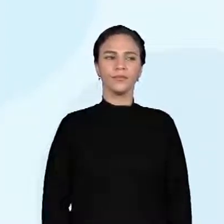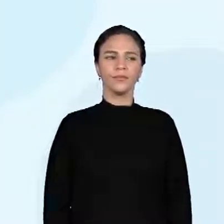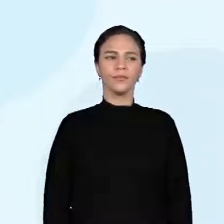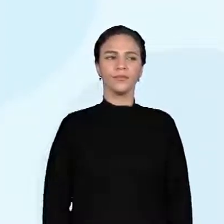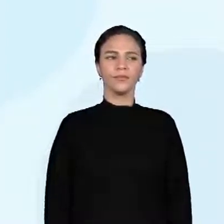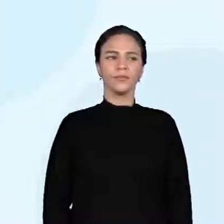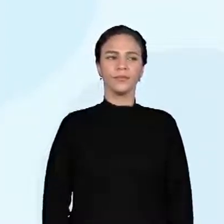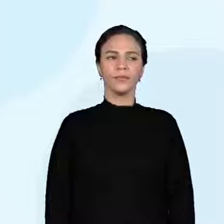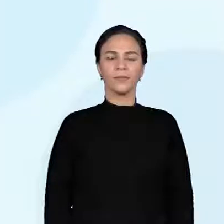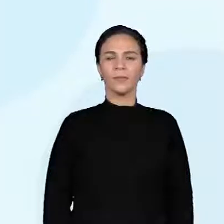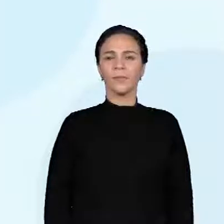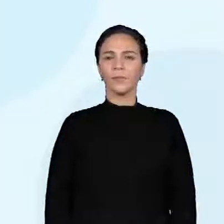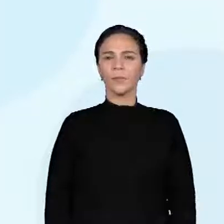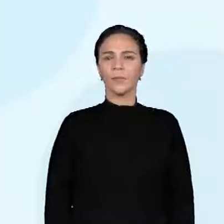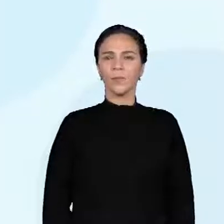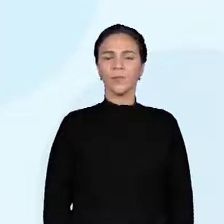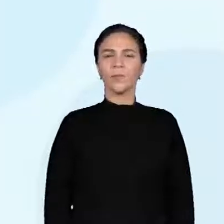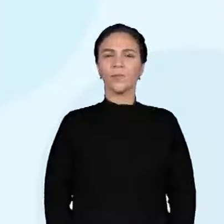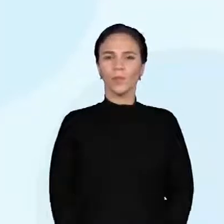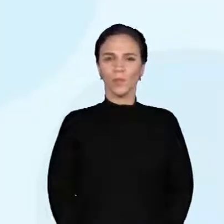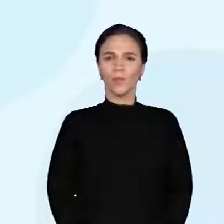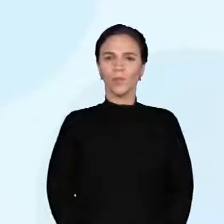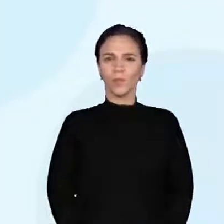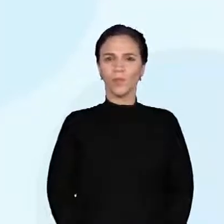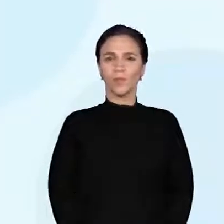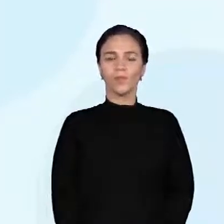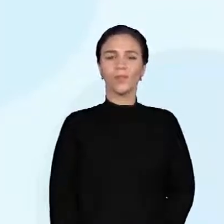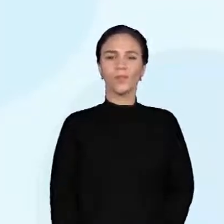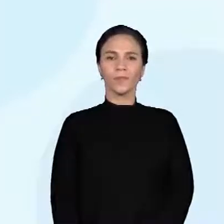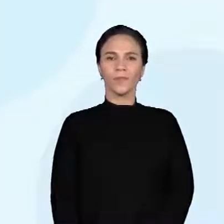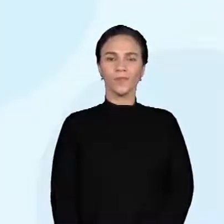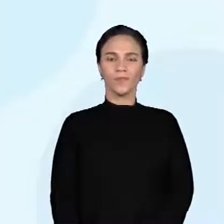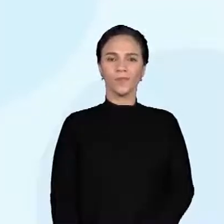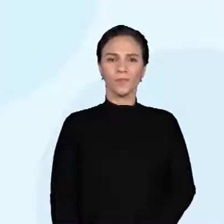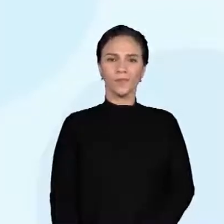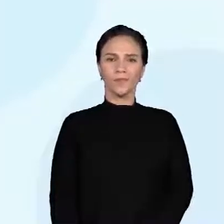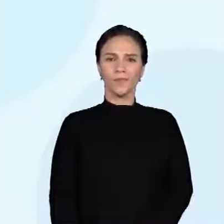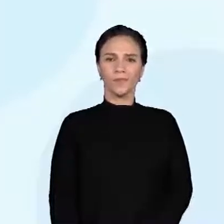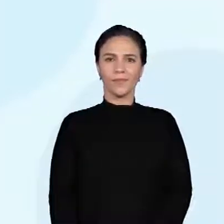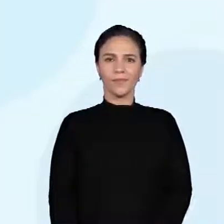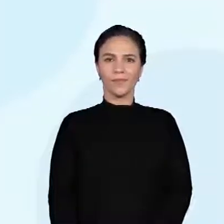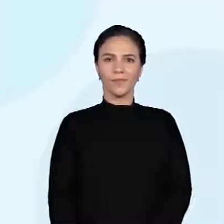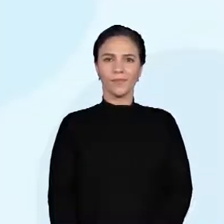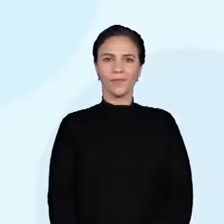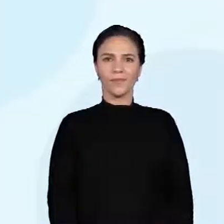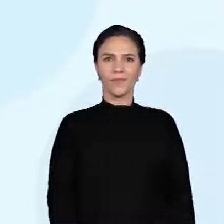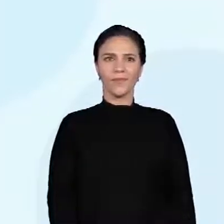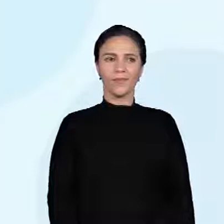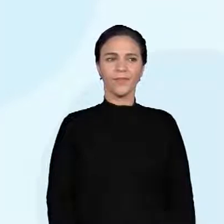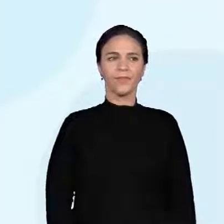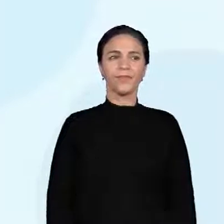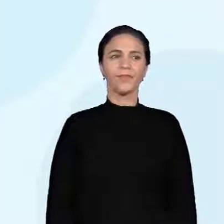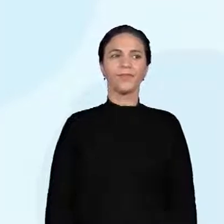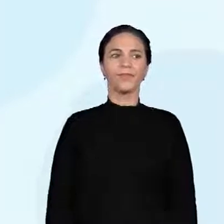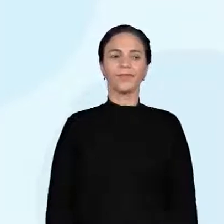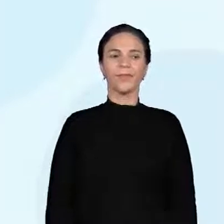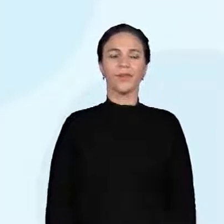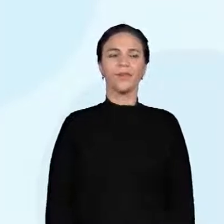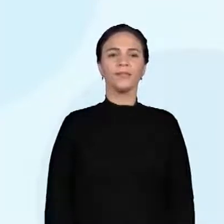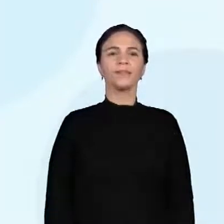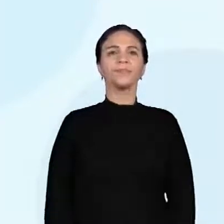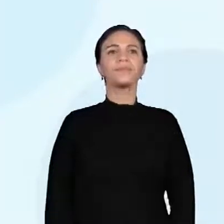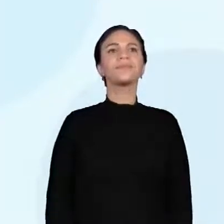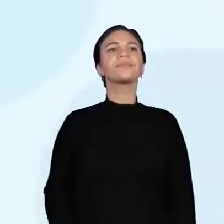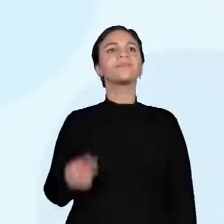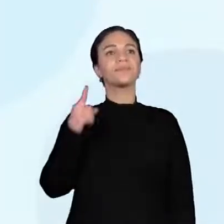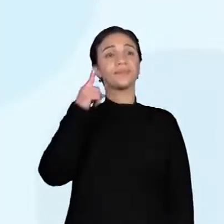.450. Se eu adicionar 3.450, será que eu vou ter 4